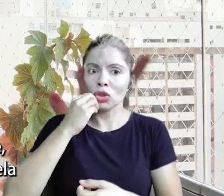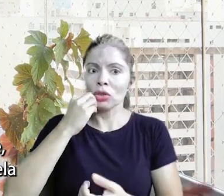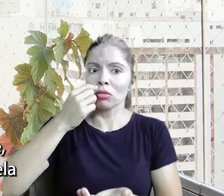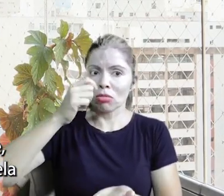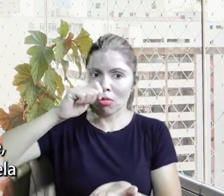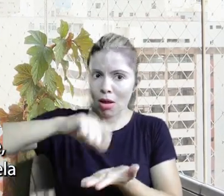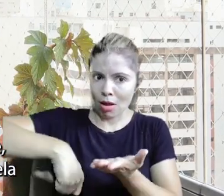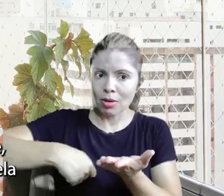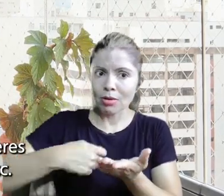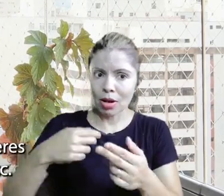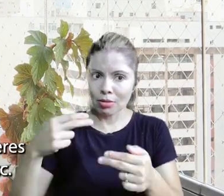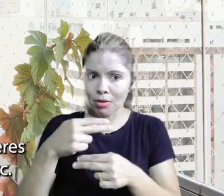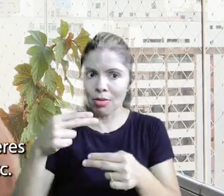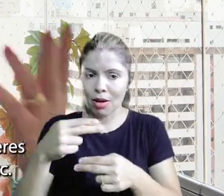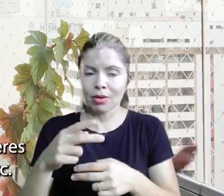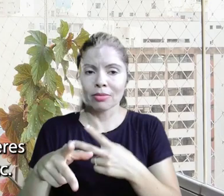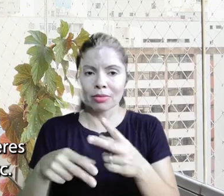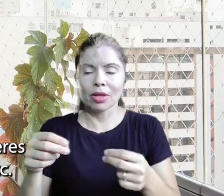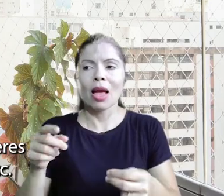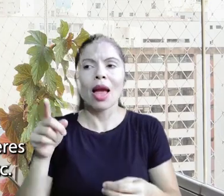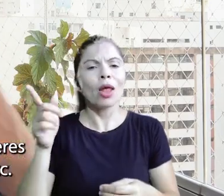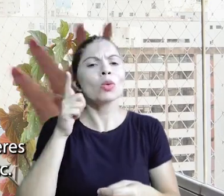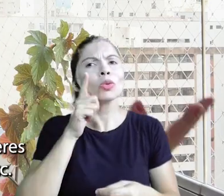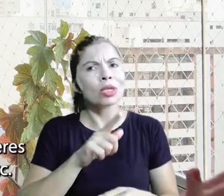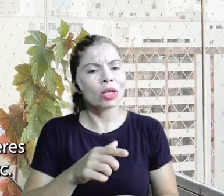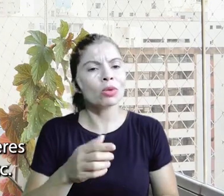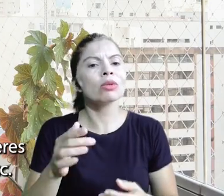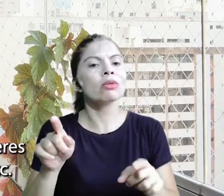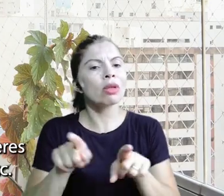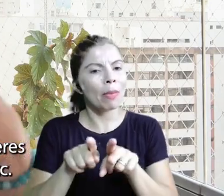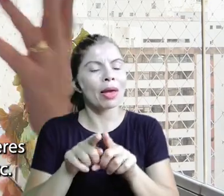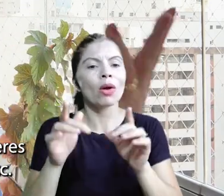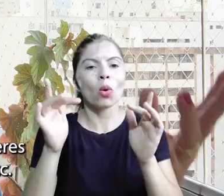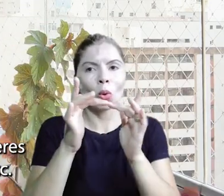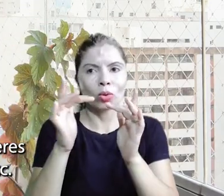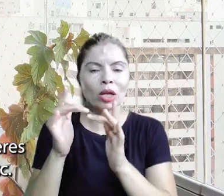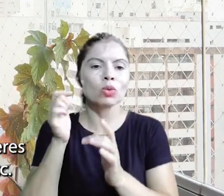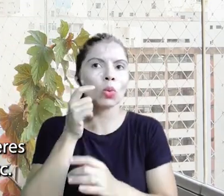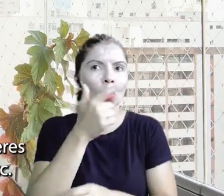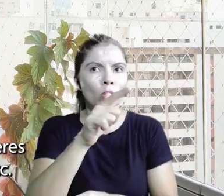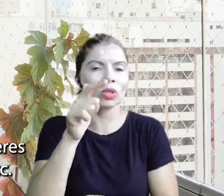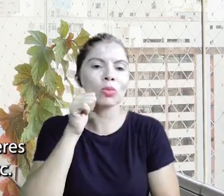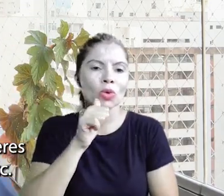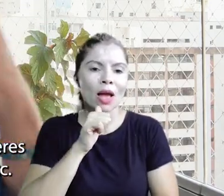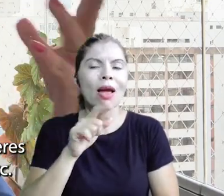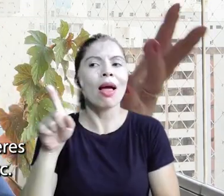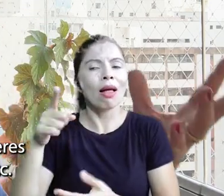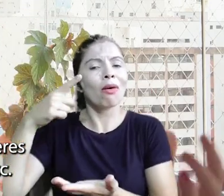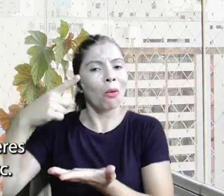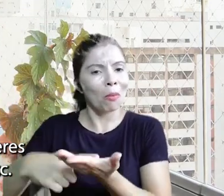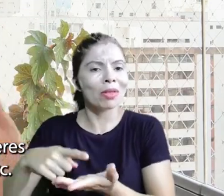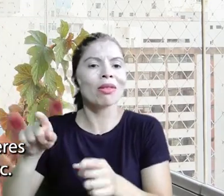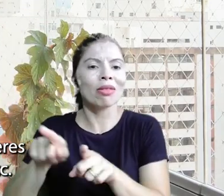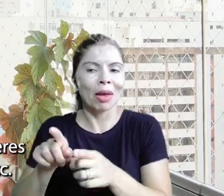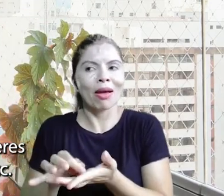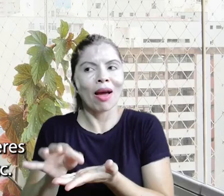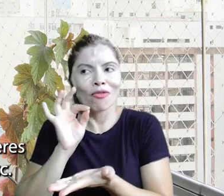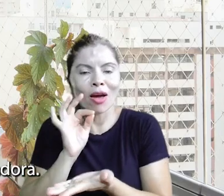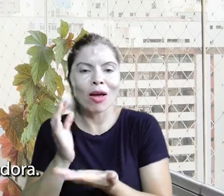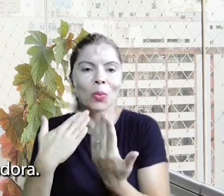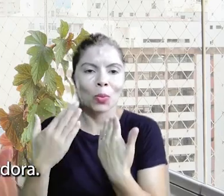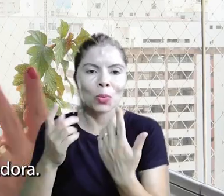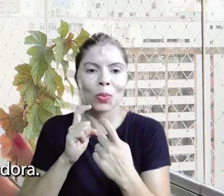já remapeou o business dela para fazer também contatos com mulheres, com mais impacto, tem feito cafés, etc.